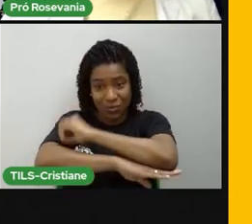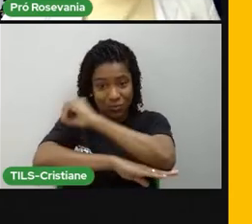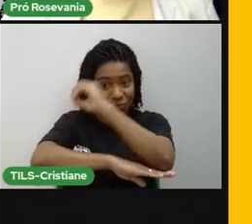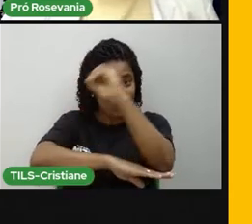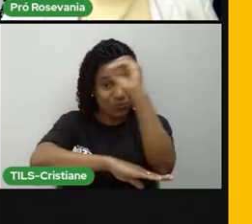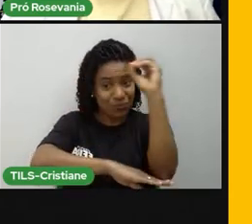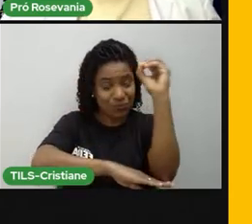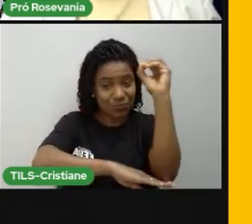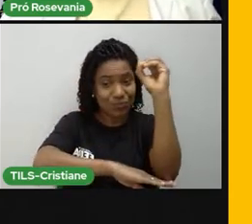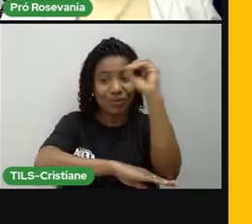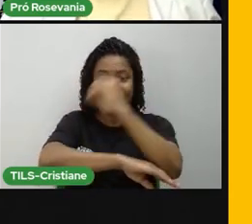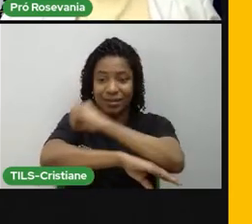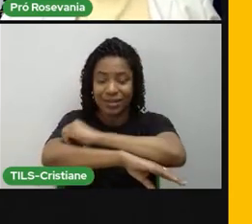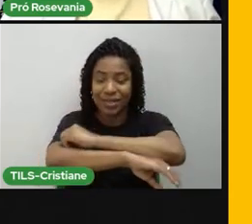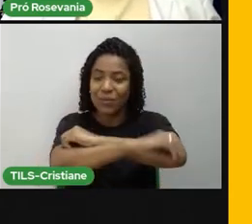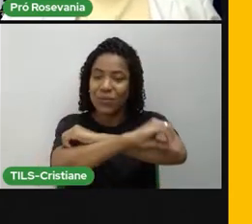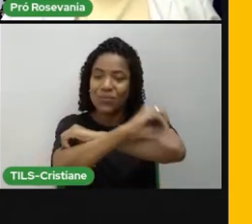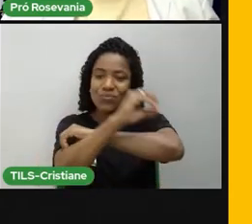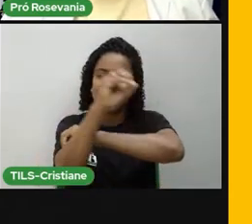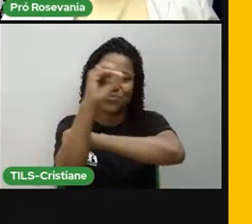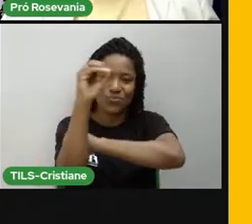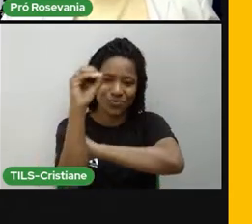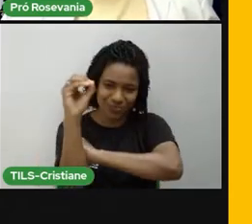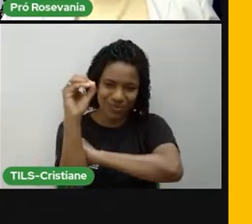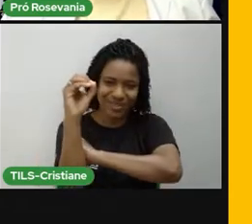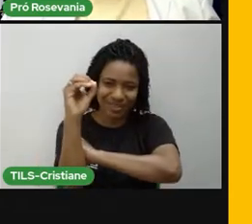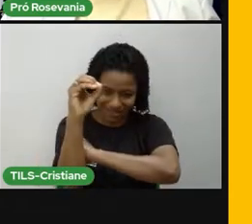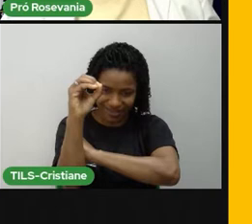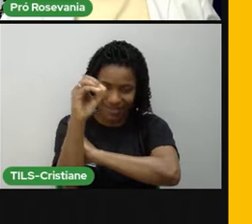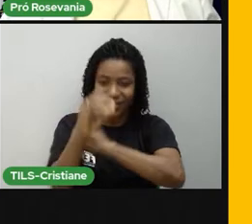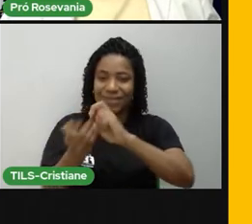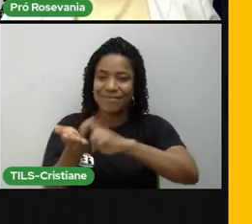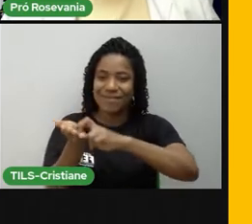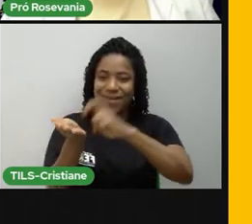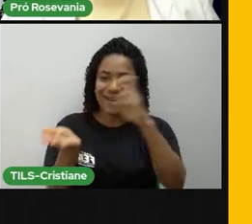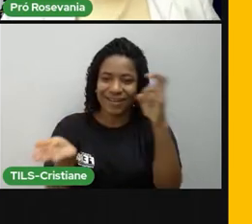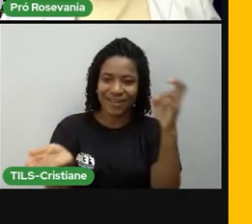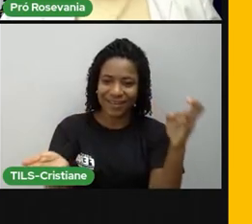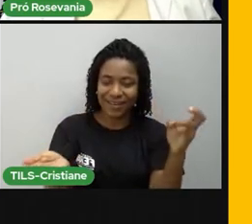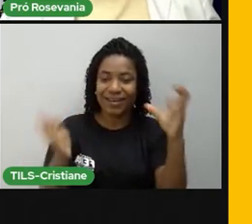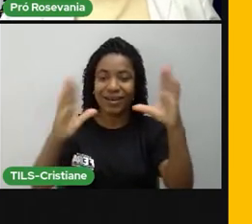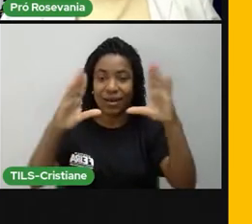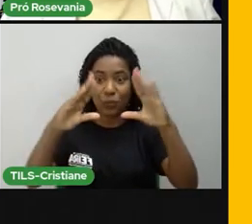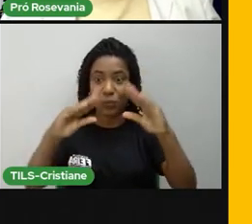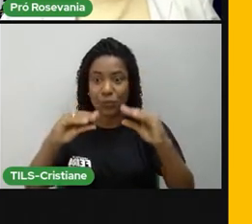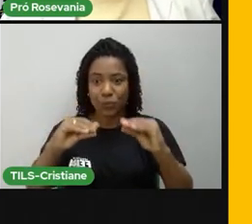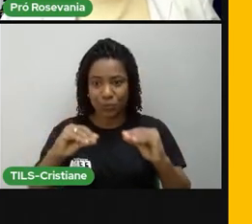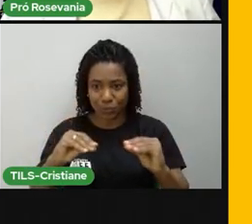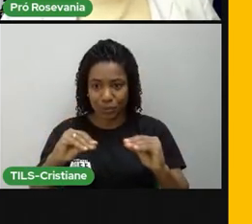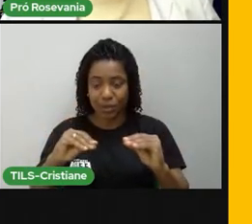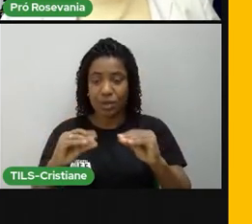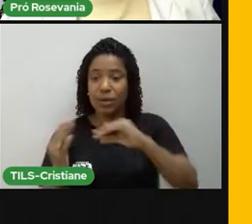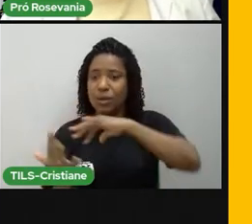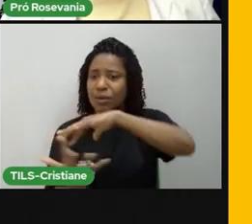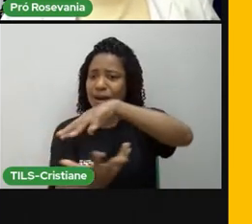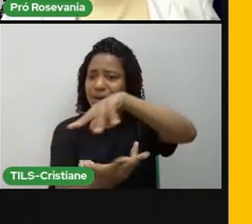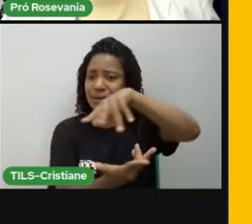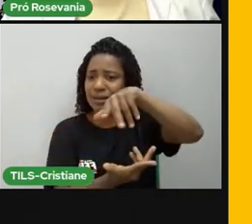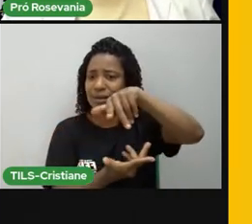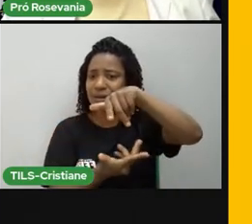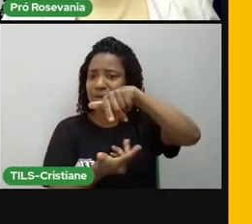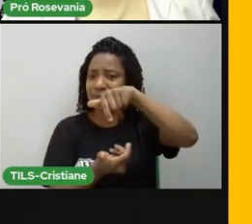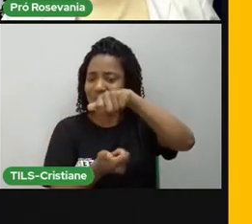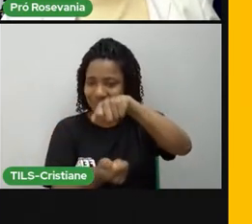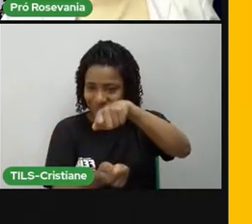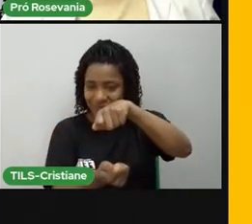que a gente chama de noite, e o período claro que nós chamamos de dia. Então, a terra, ela vai girando, como eu